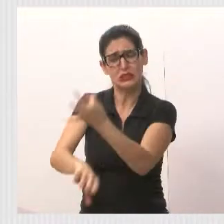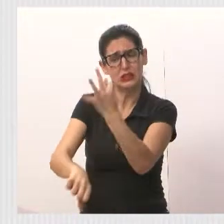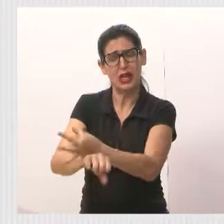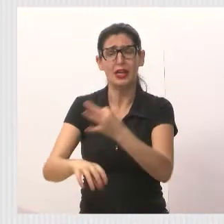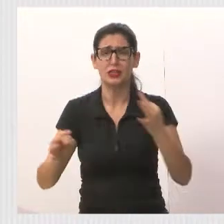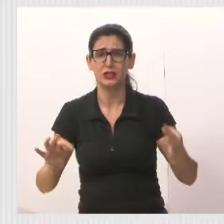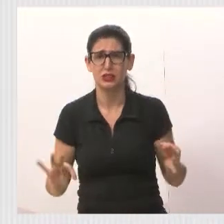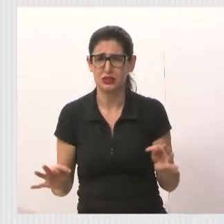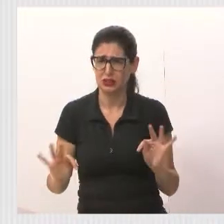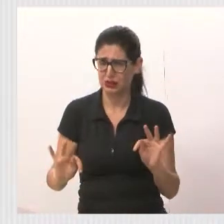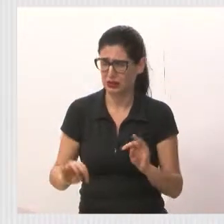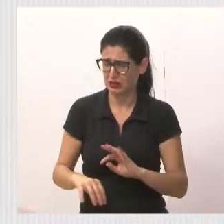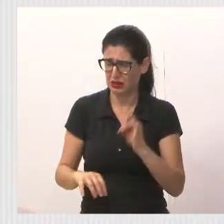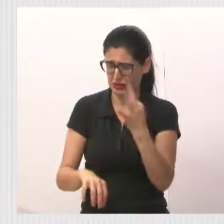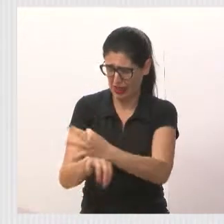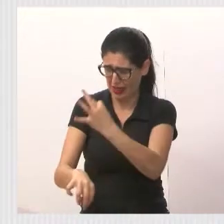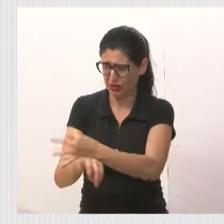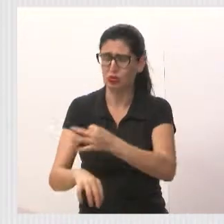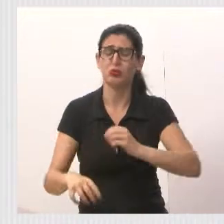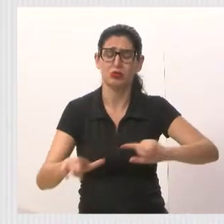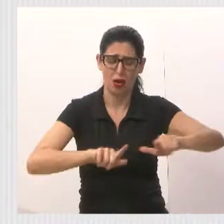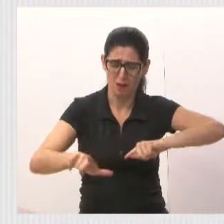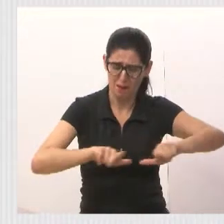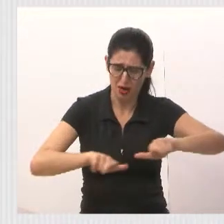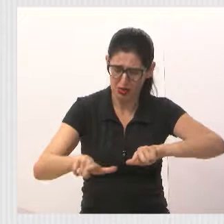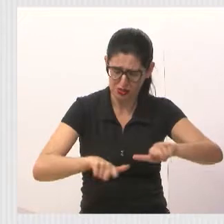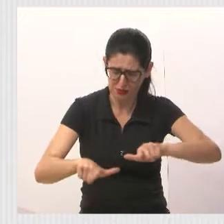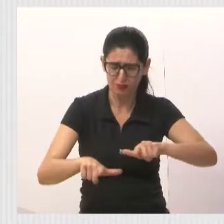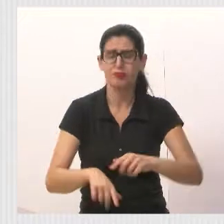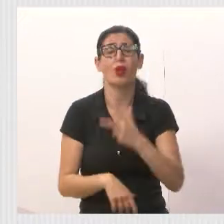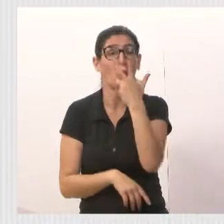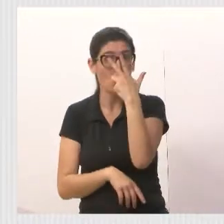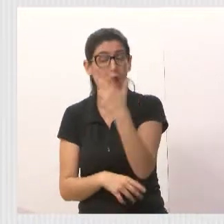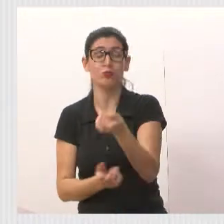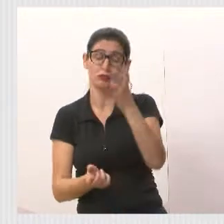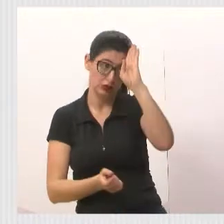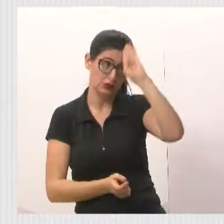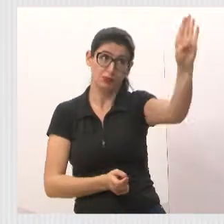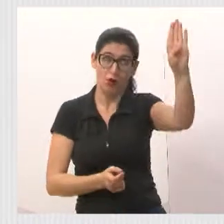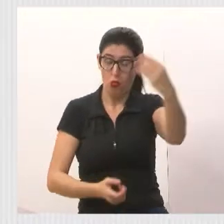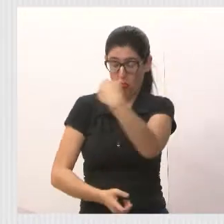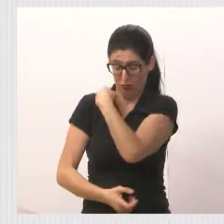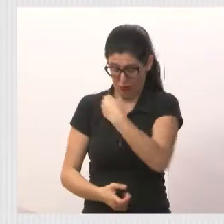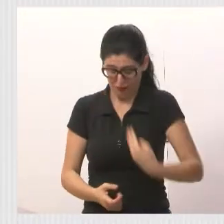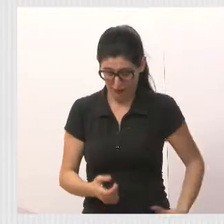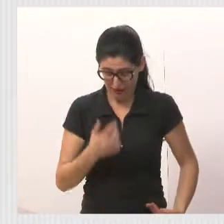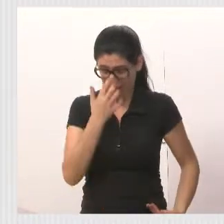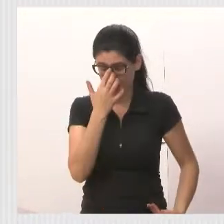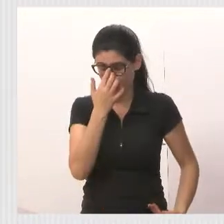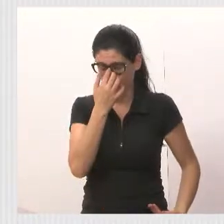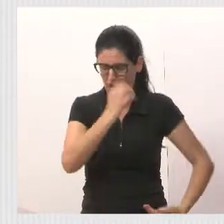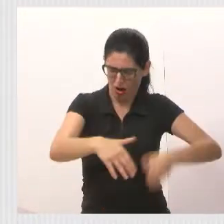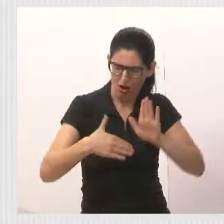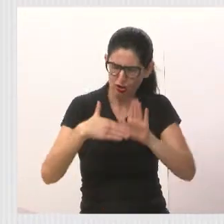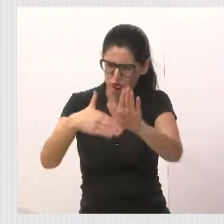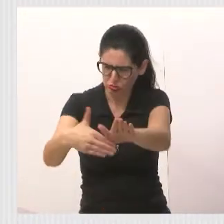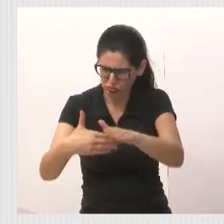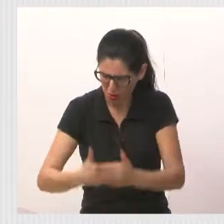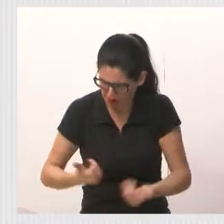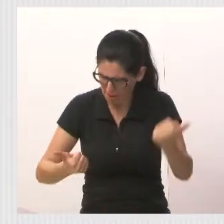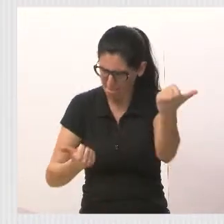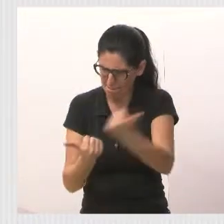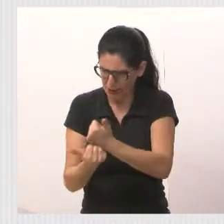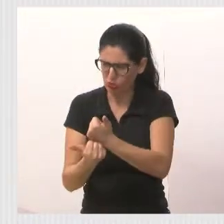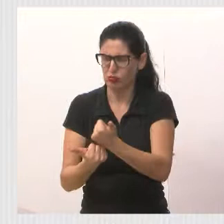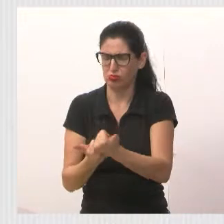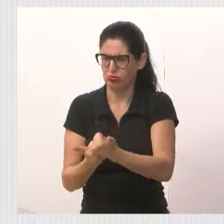população precisa, eu acho que a prioridade do governo é dar essa assistência, esse atendimento que o povo